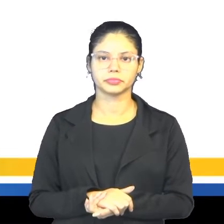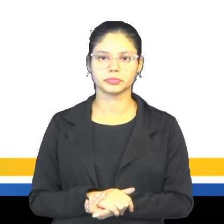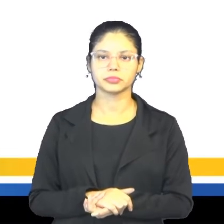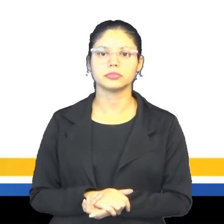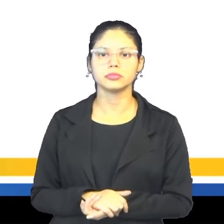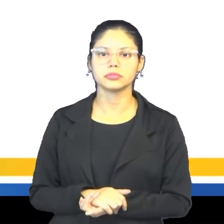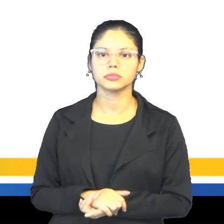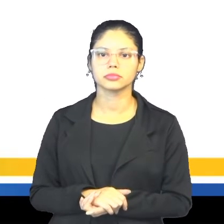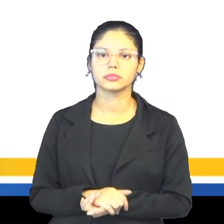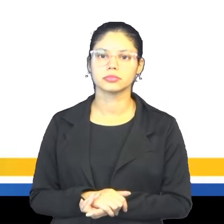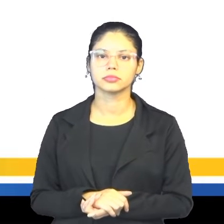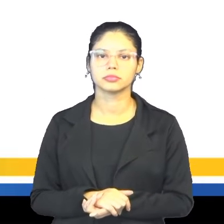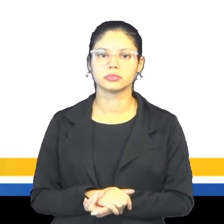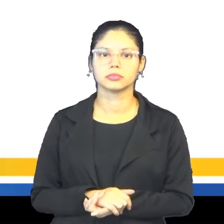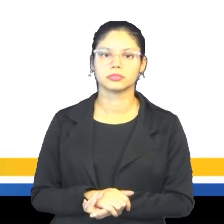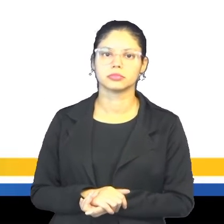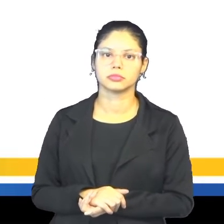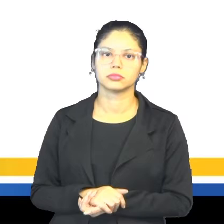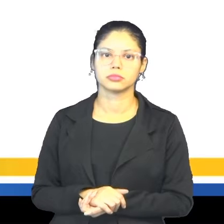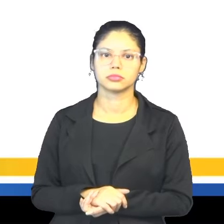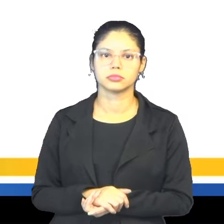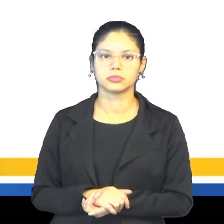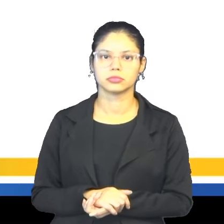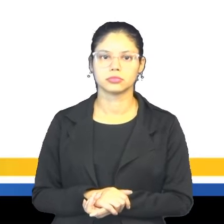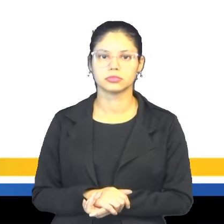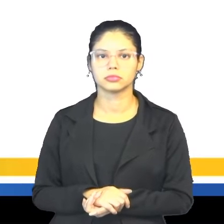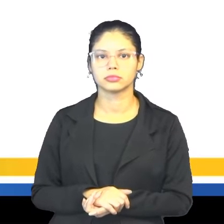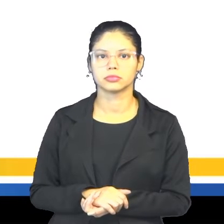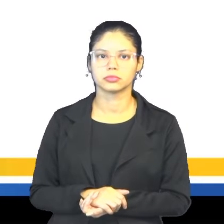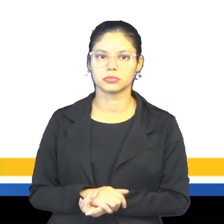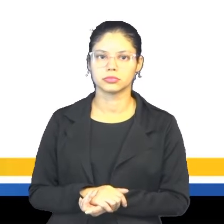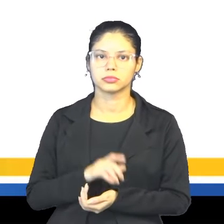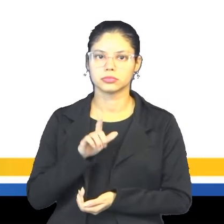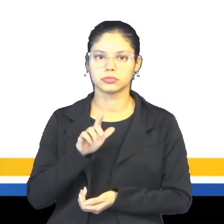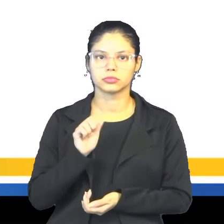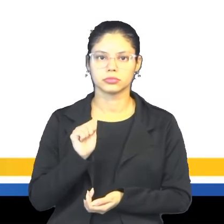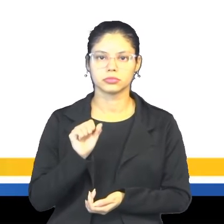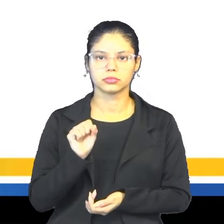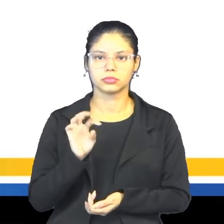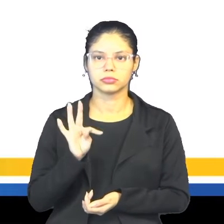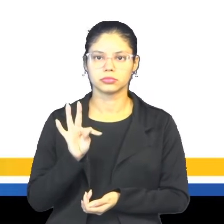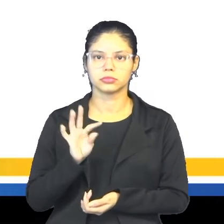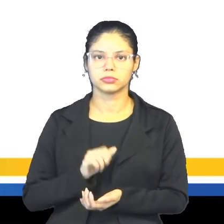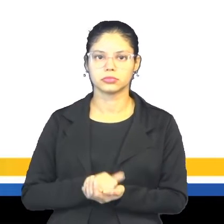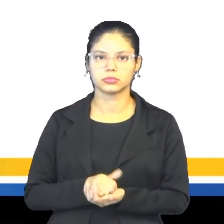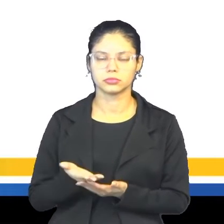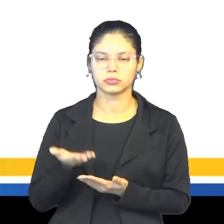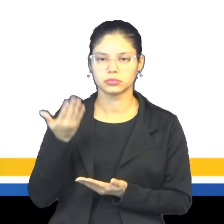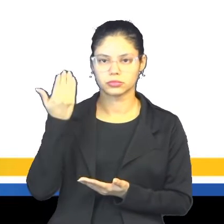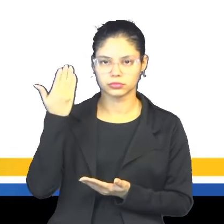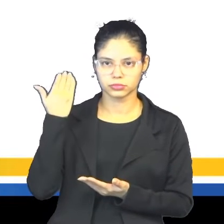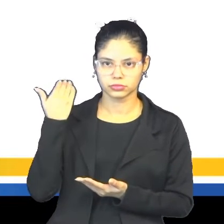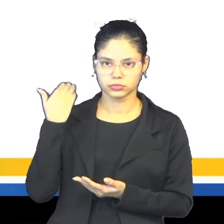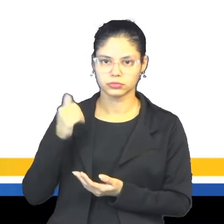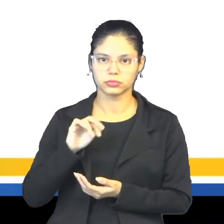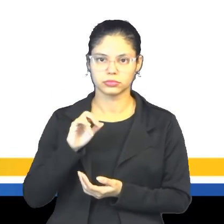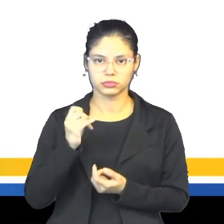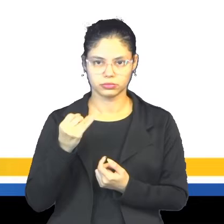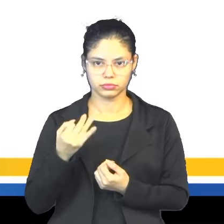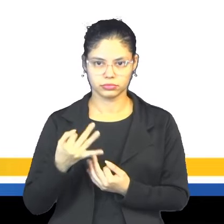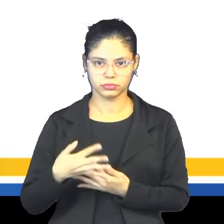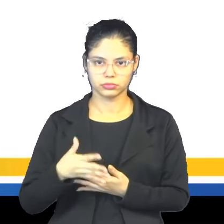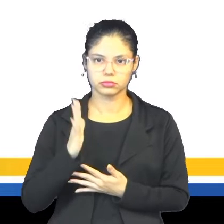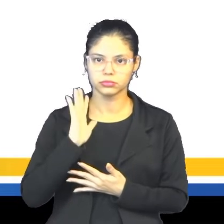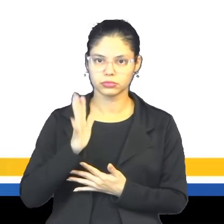Em que a palavra last, né, e ago também, no caso ali, passado, né, vai indicar